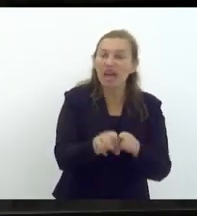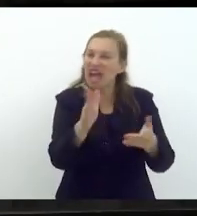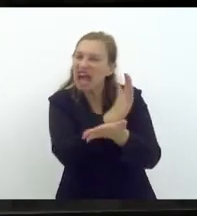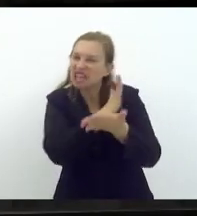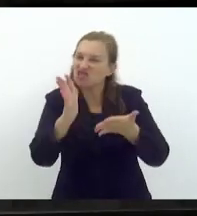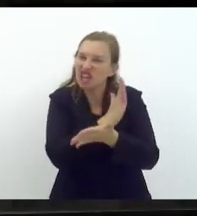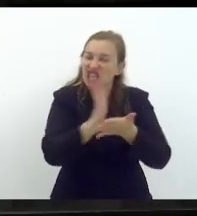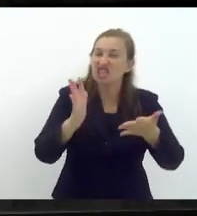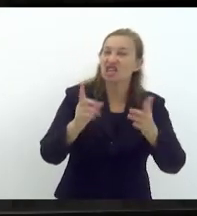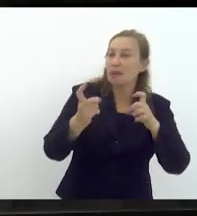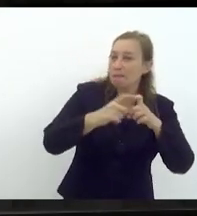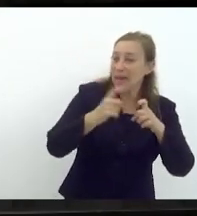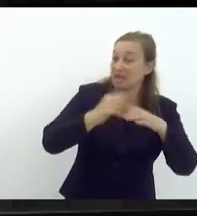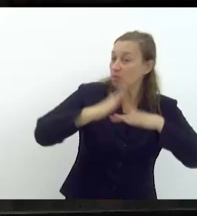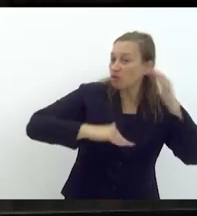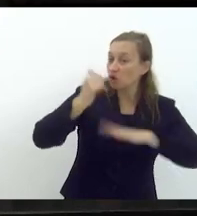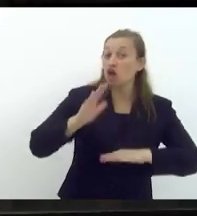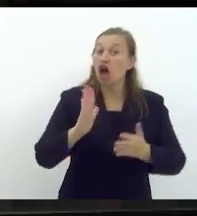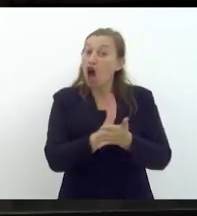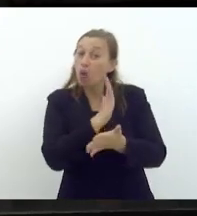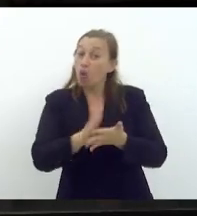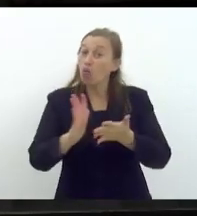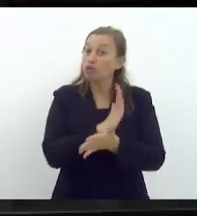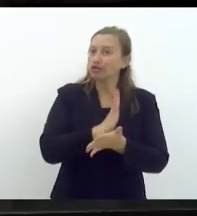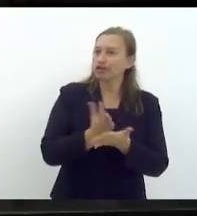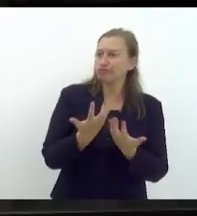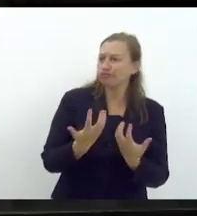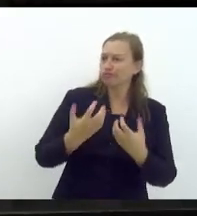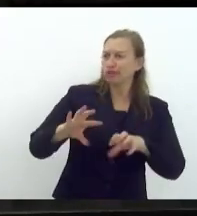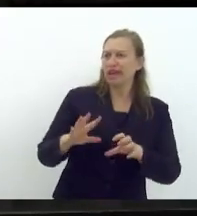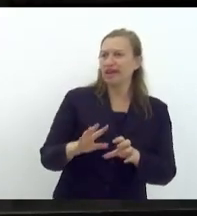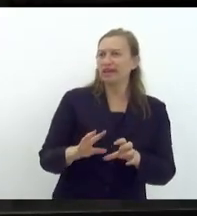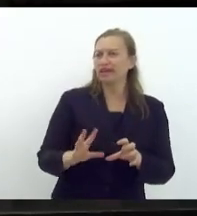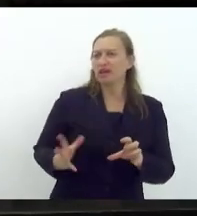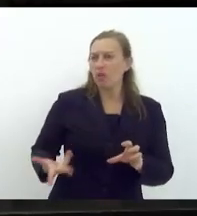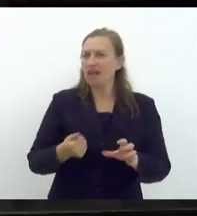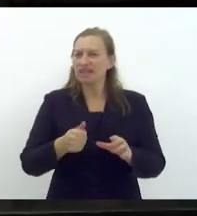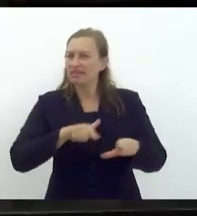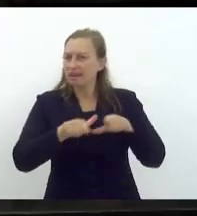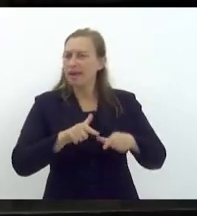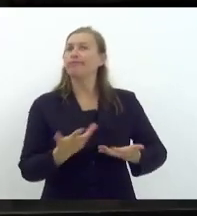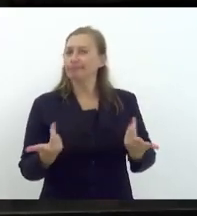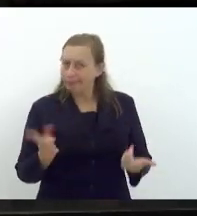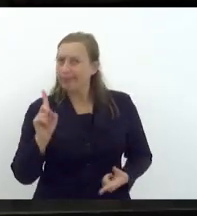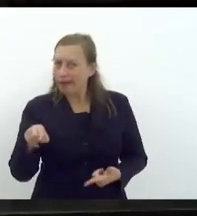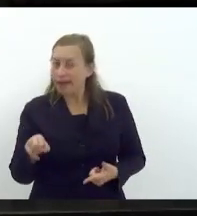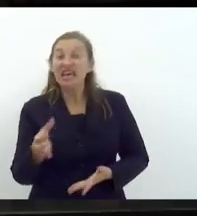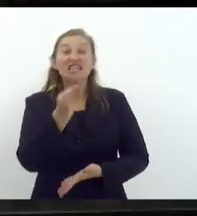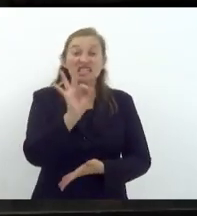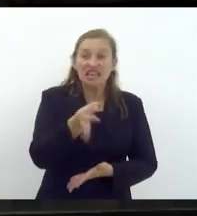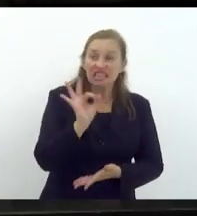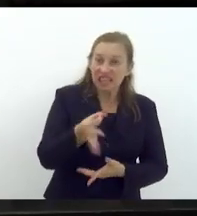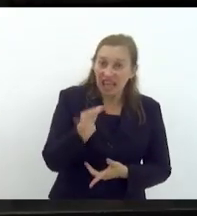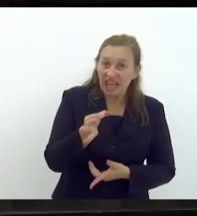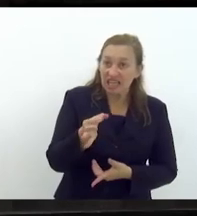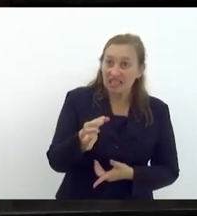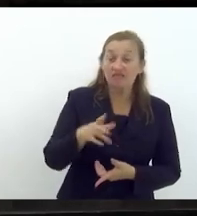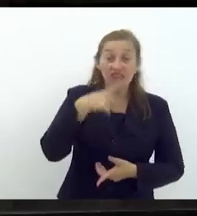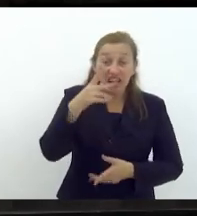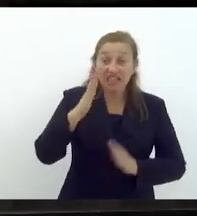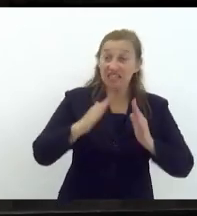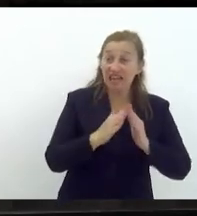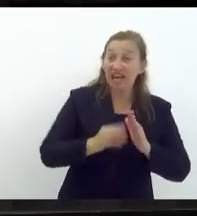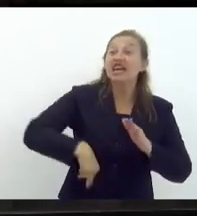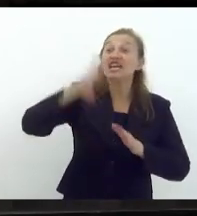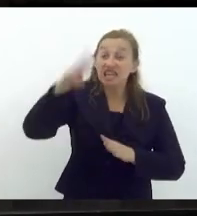vezes tem muitos médicos profissionais, mas tem alguns que não trabalham da forma adequada, não é isso? Mas eu tenho certeza que se levantar isso aqui nessa casa, até